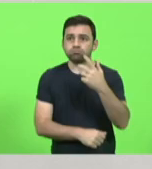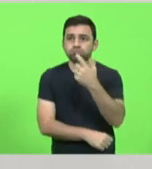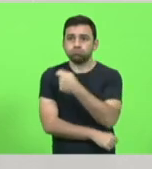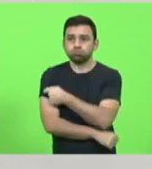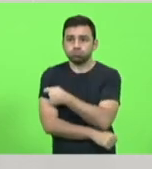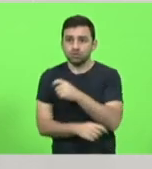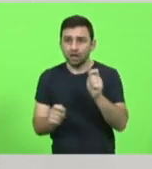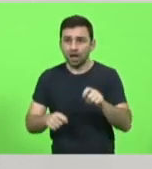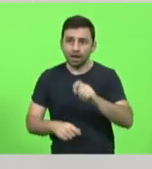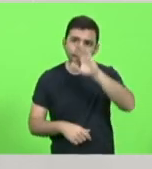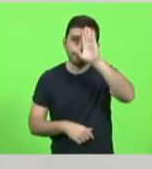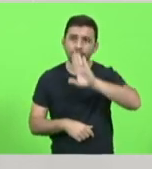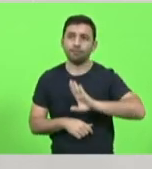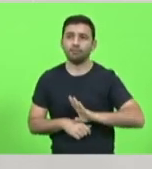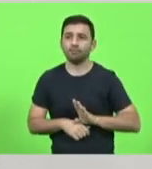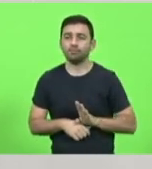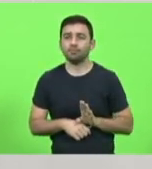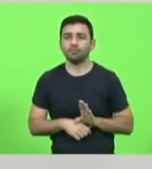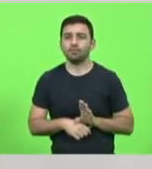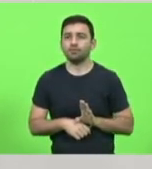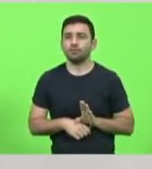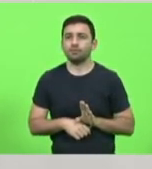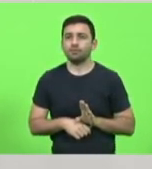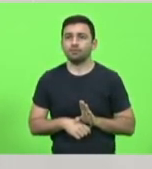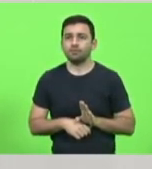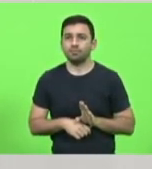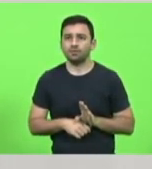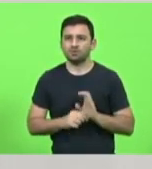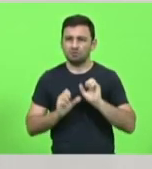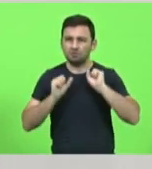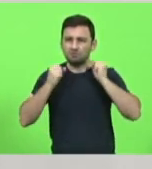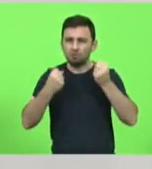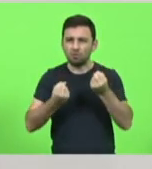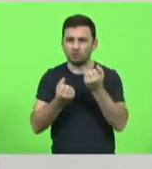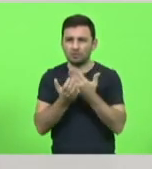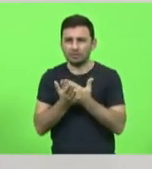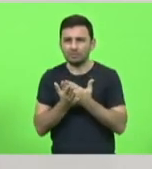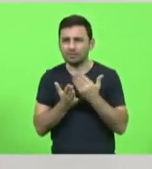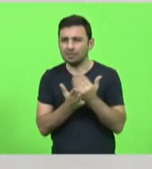é gratuita, um empenho extraordinário